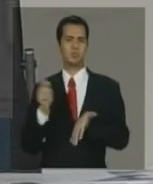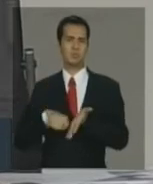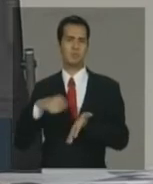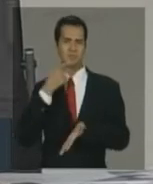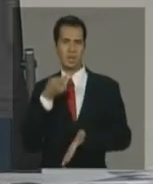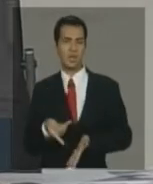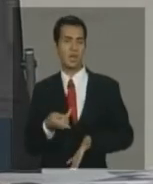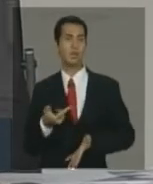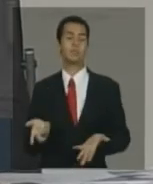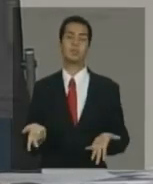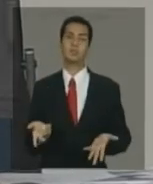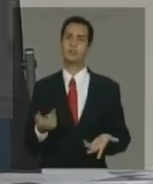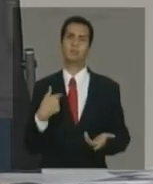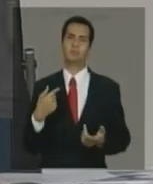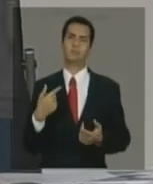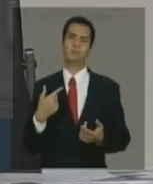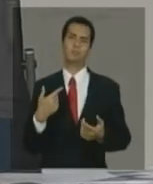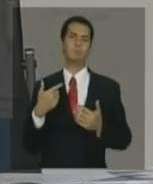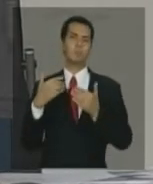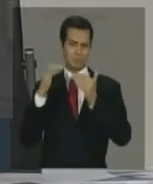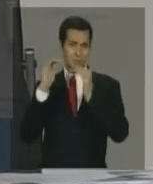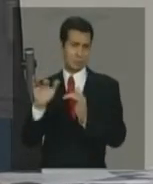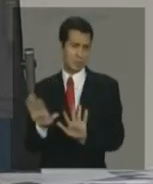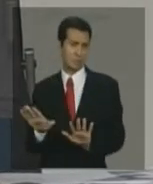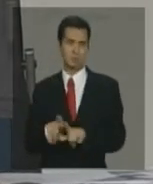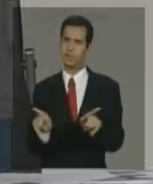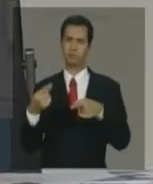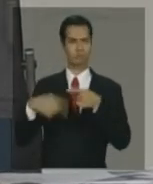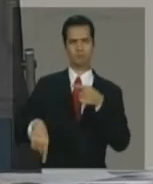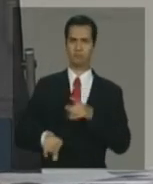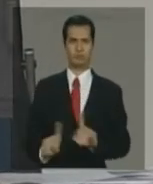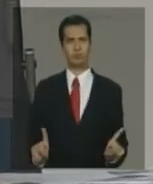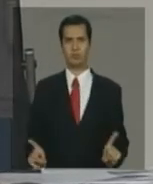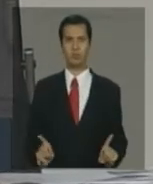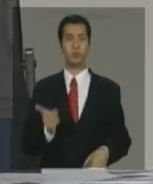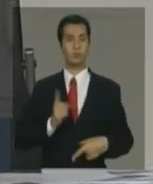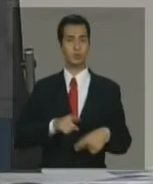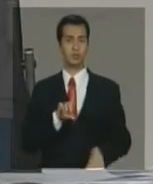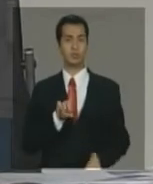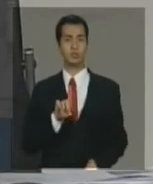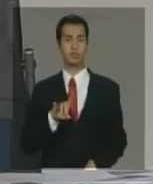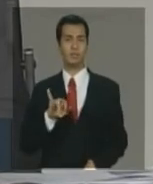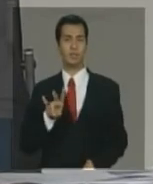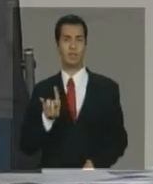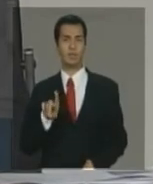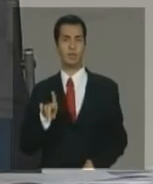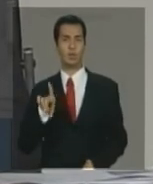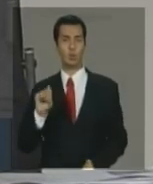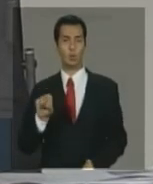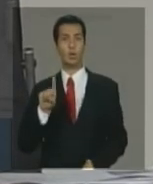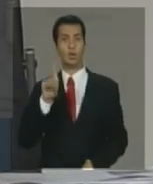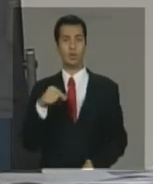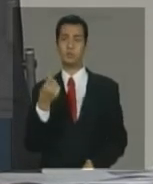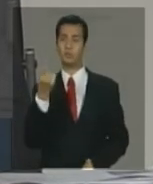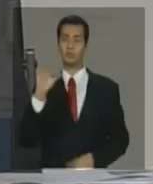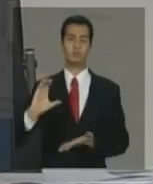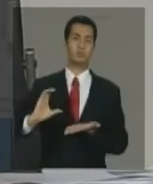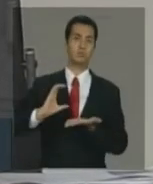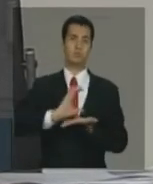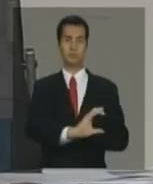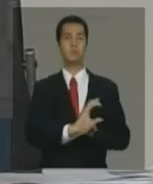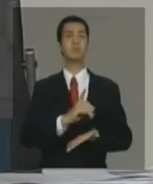manifestações, eu respeito, mas não concordo. Ou seja, o investimento é igualzinho a qualquer outra receita, do ponto de vista de que compõe o